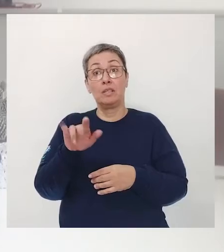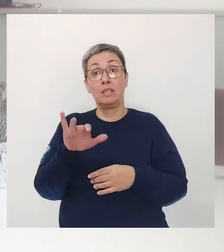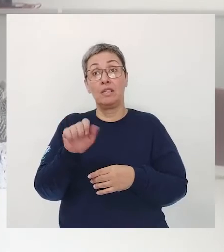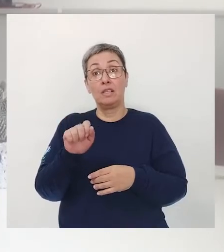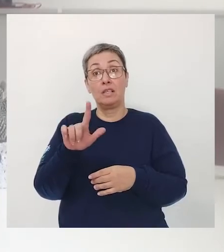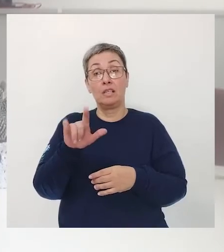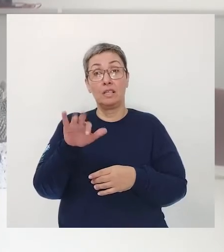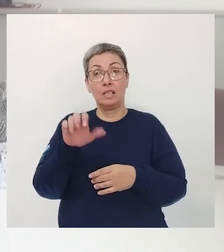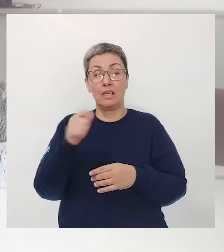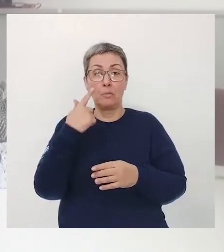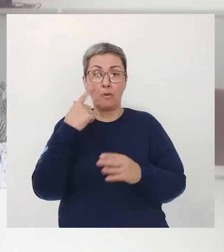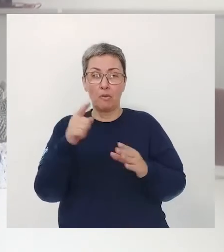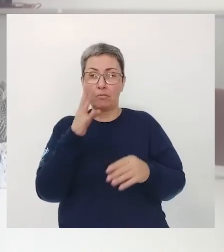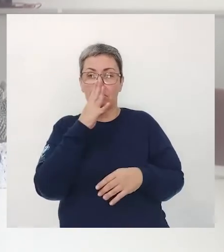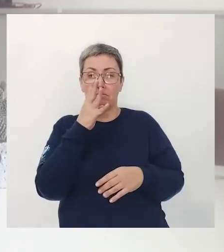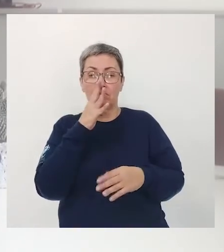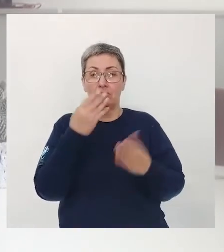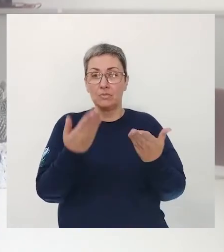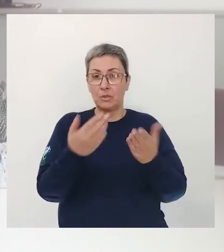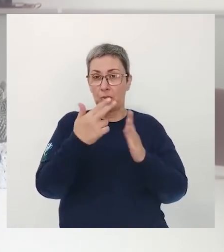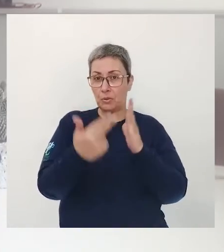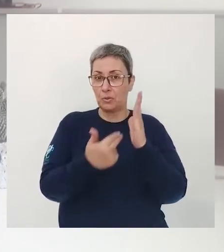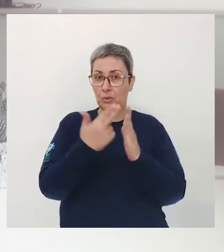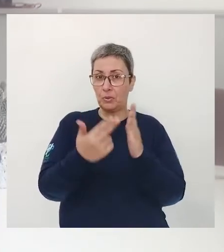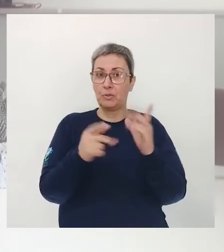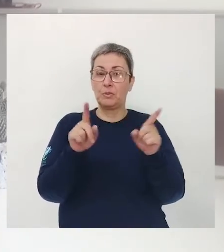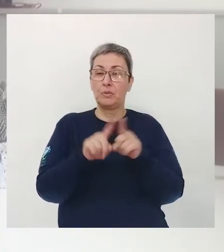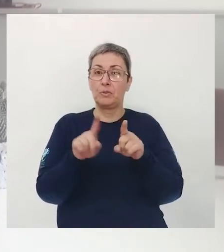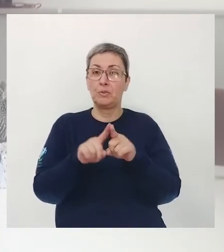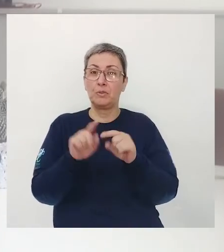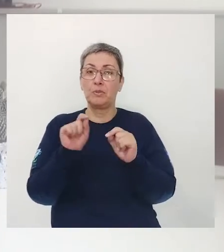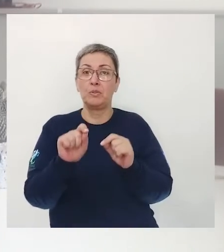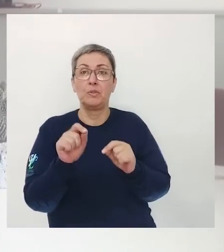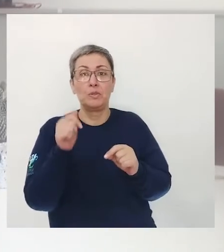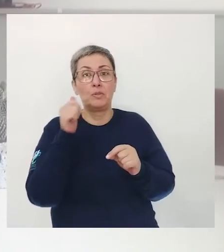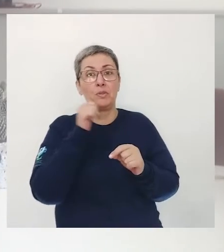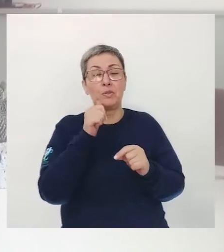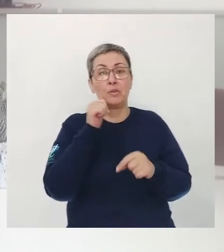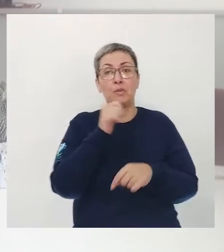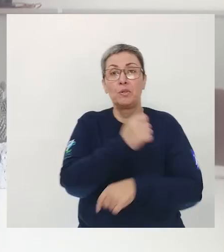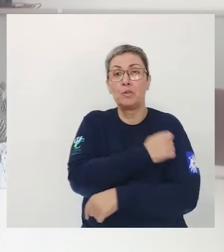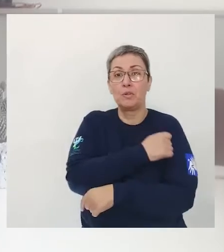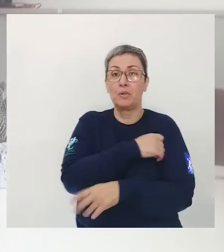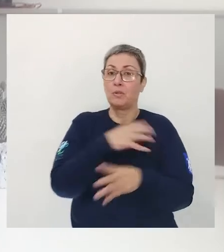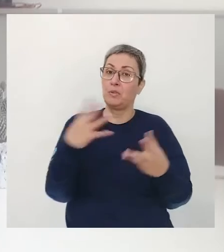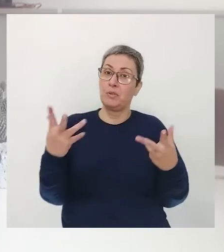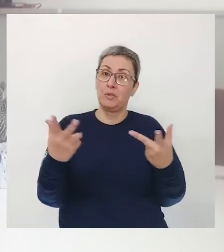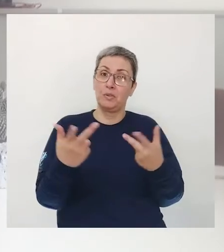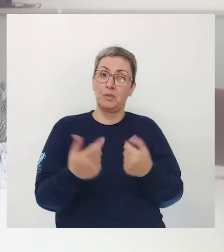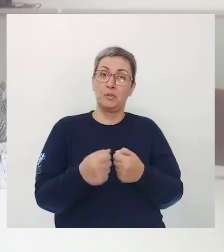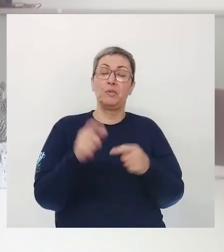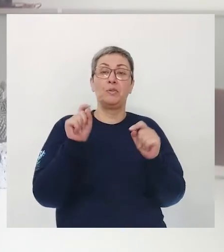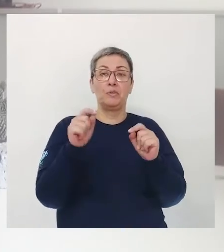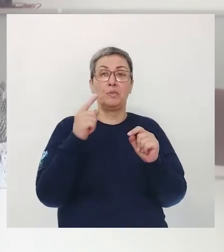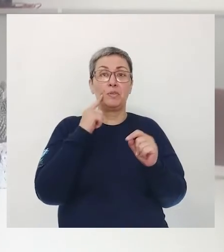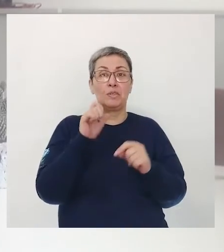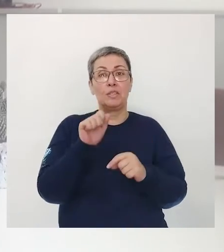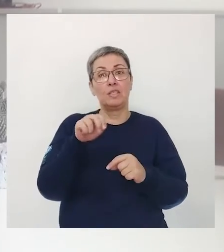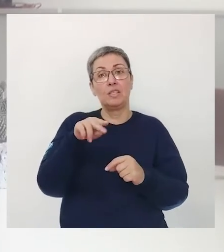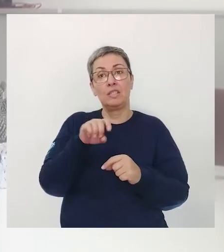Vamos apreciar aí O desenho Destas meninas maravilhosas